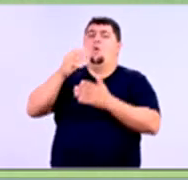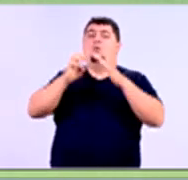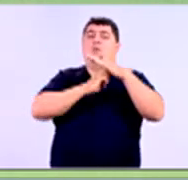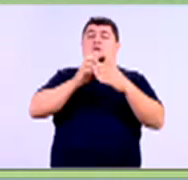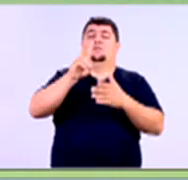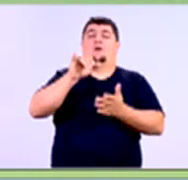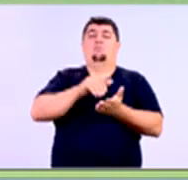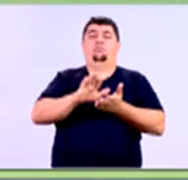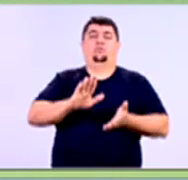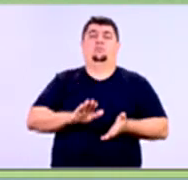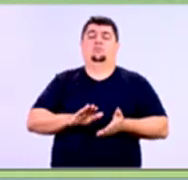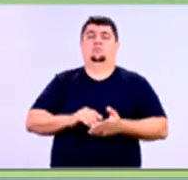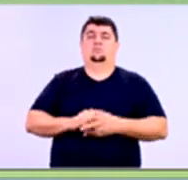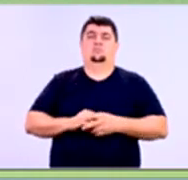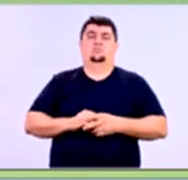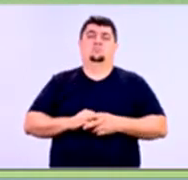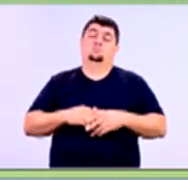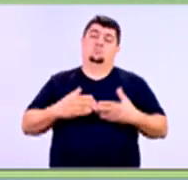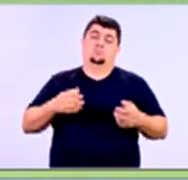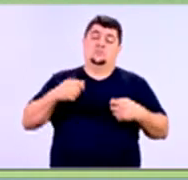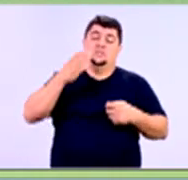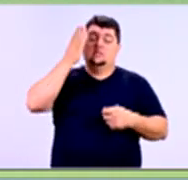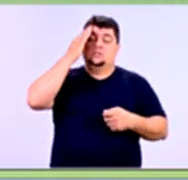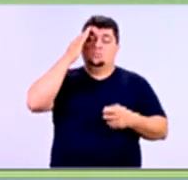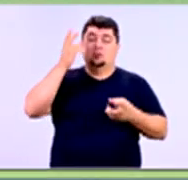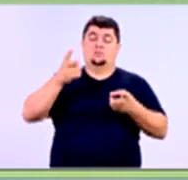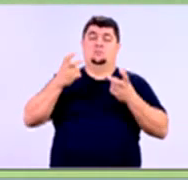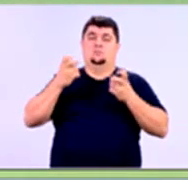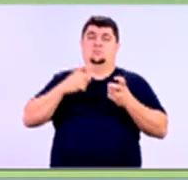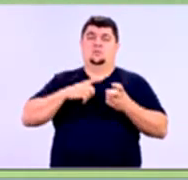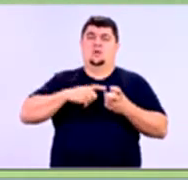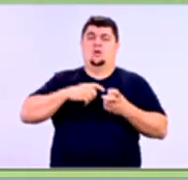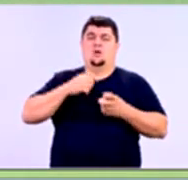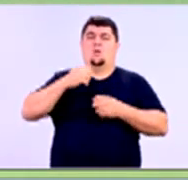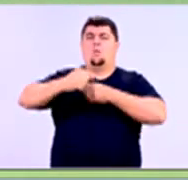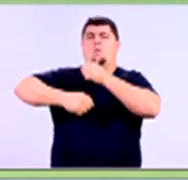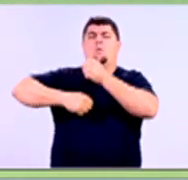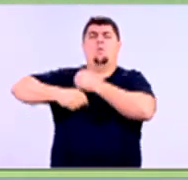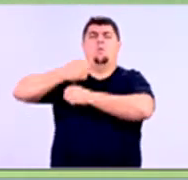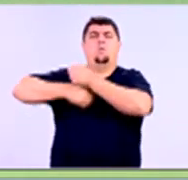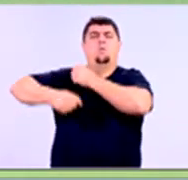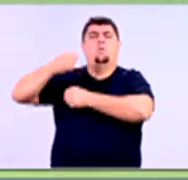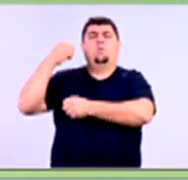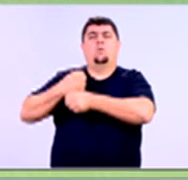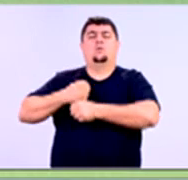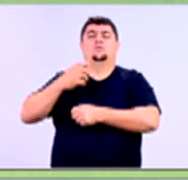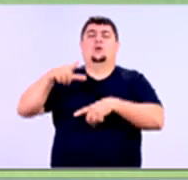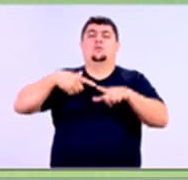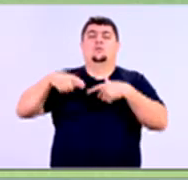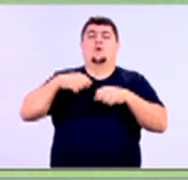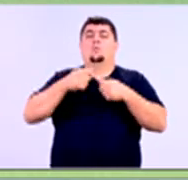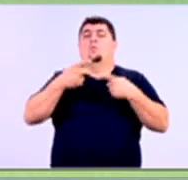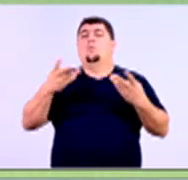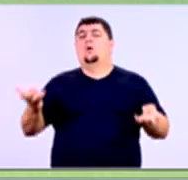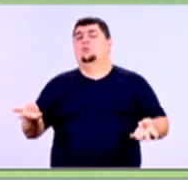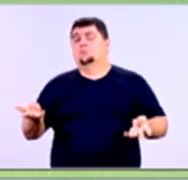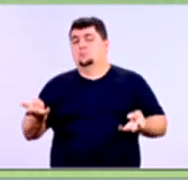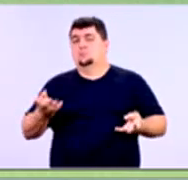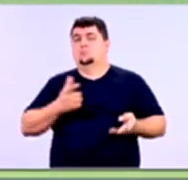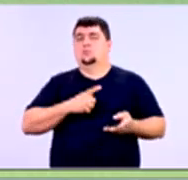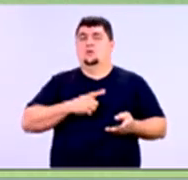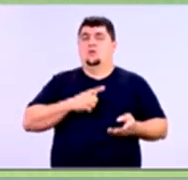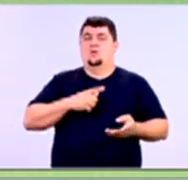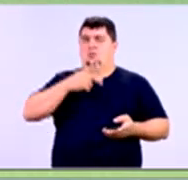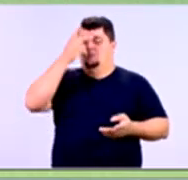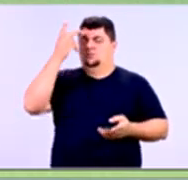dá essa renda para ela? Ela tem um emprego estável ou não? Ela tem um emprego que ela pode perder em